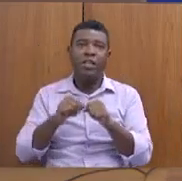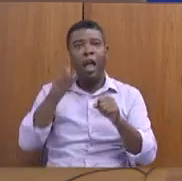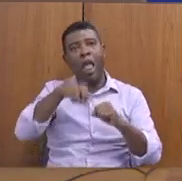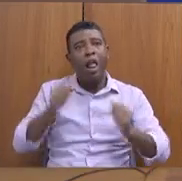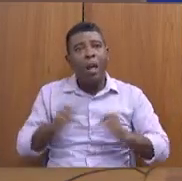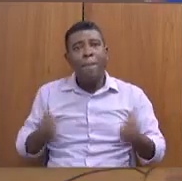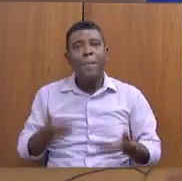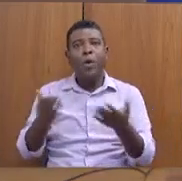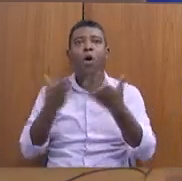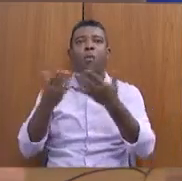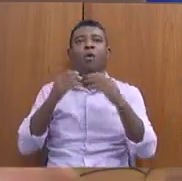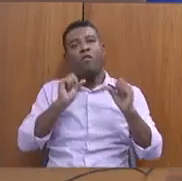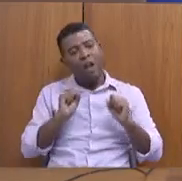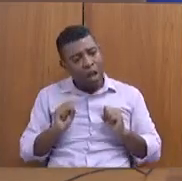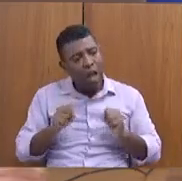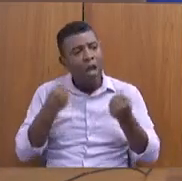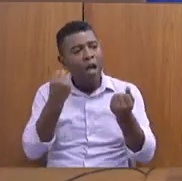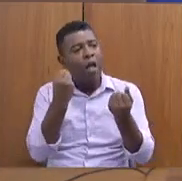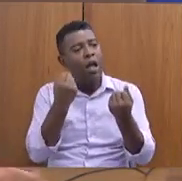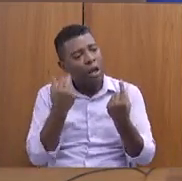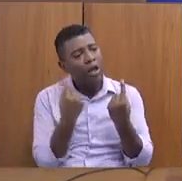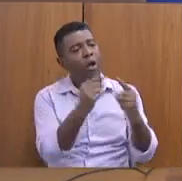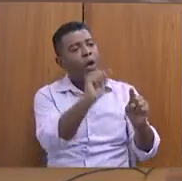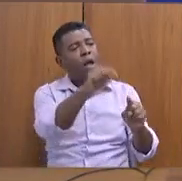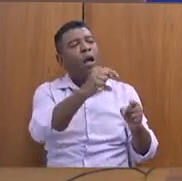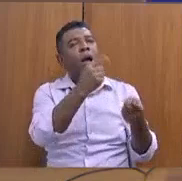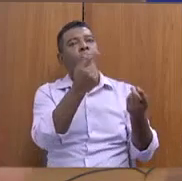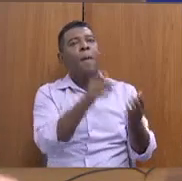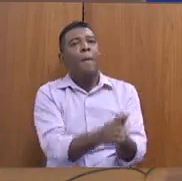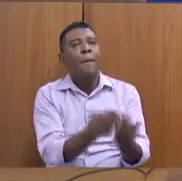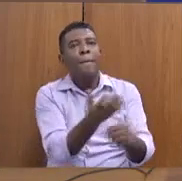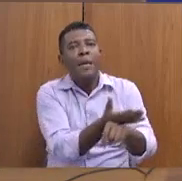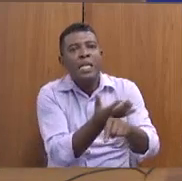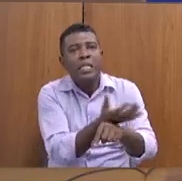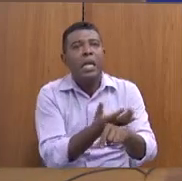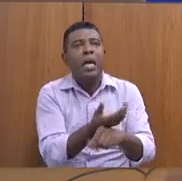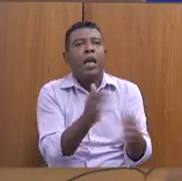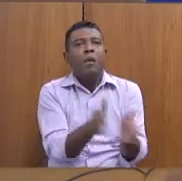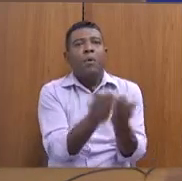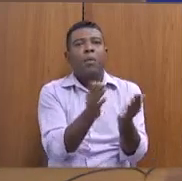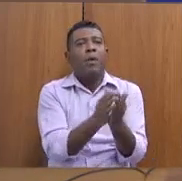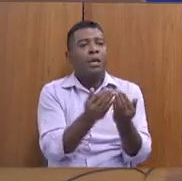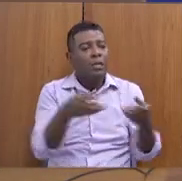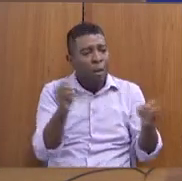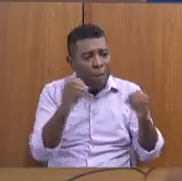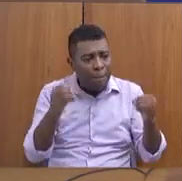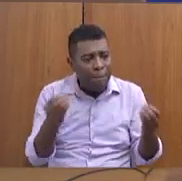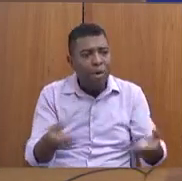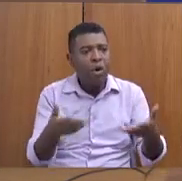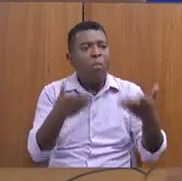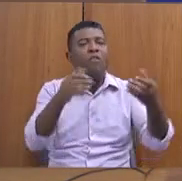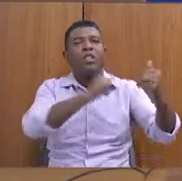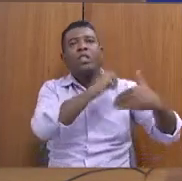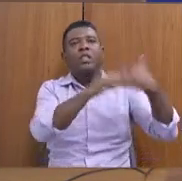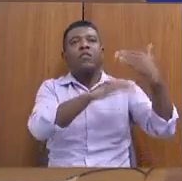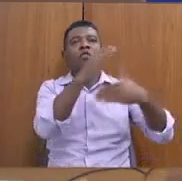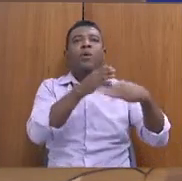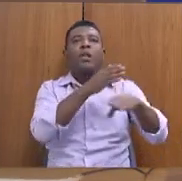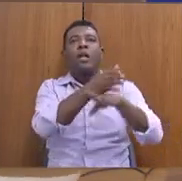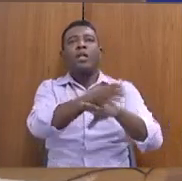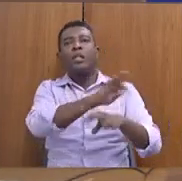combate e o enfrentamento à miséria, à pobreza, promover o desenvolvimento para aquela região e o acesso a tudo que eles têm direito.